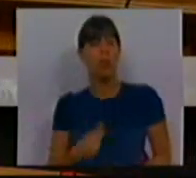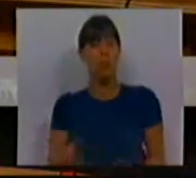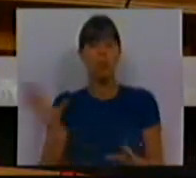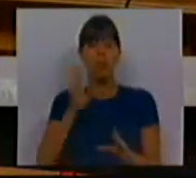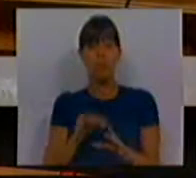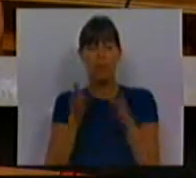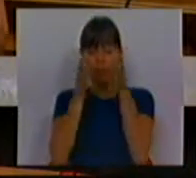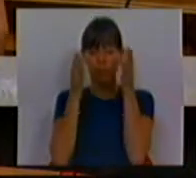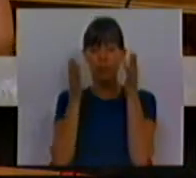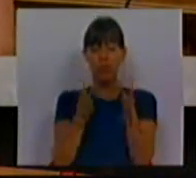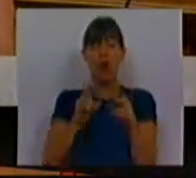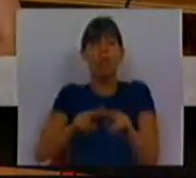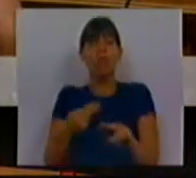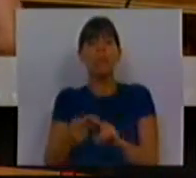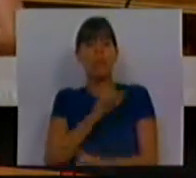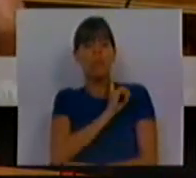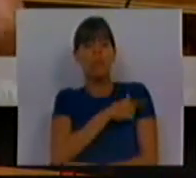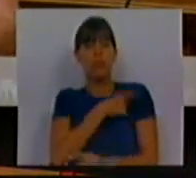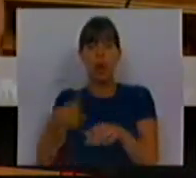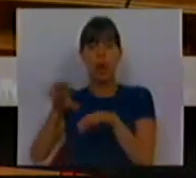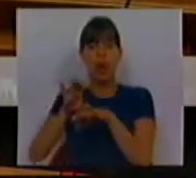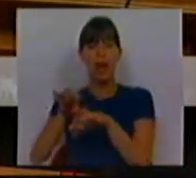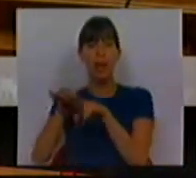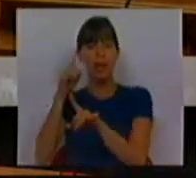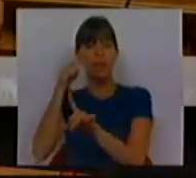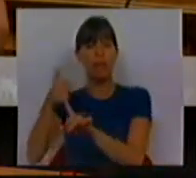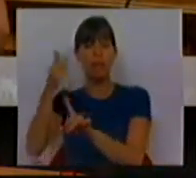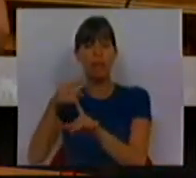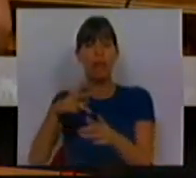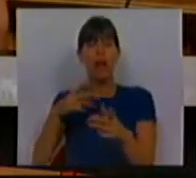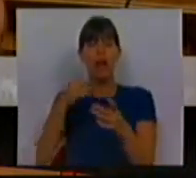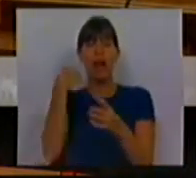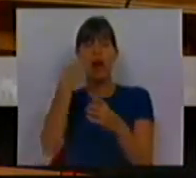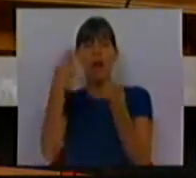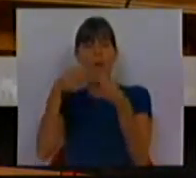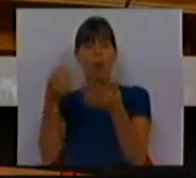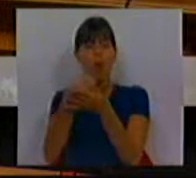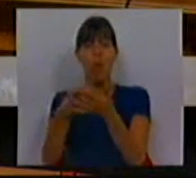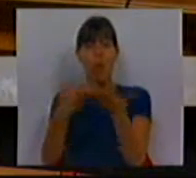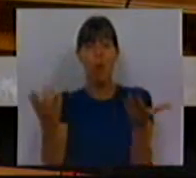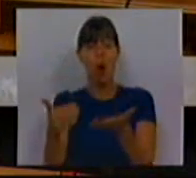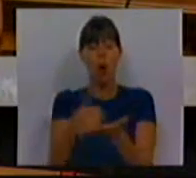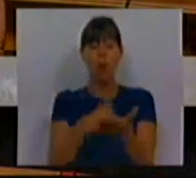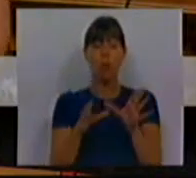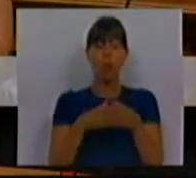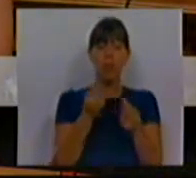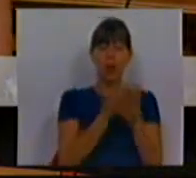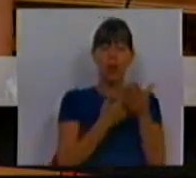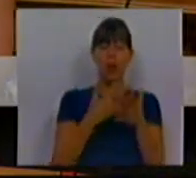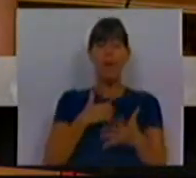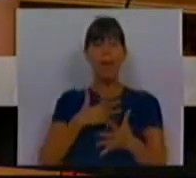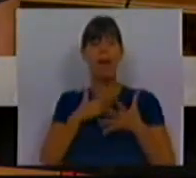vez mais focado no reforço do poder do capital, sem nacionalidade e sem fronteiras, onde os grupos económicos e as